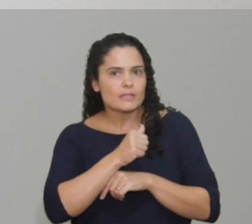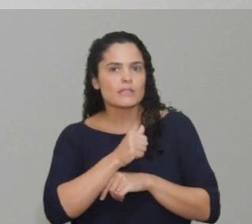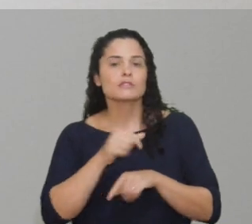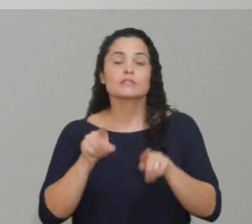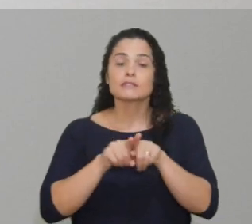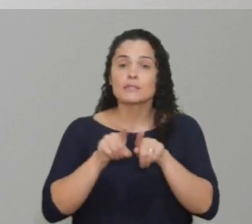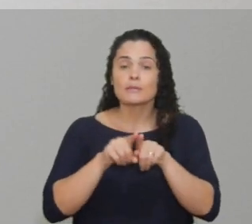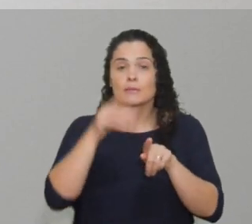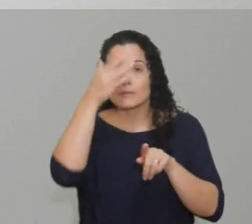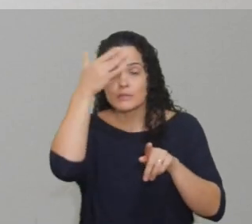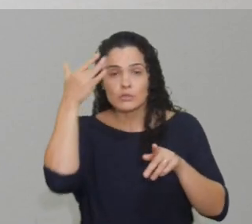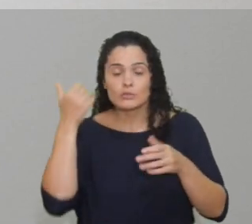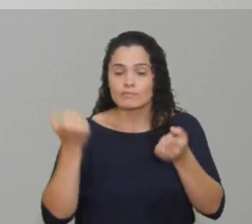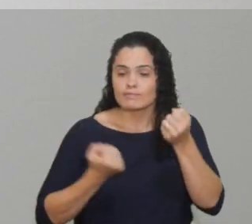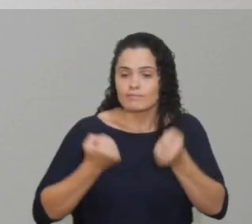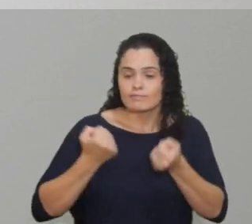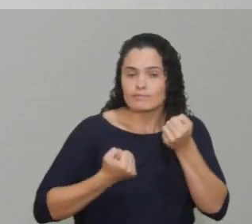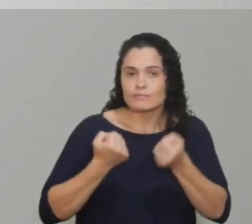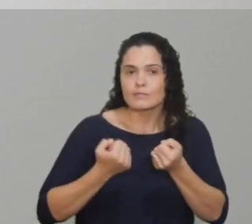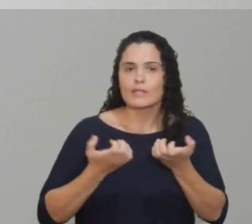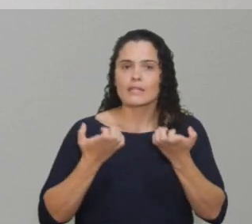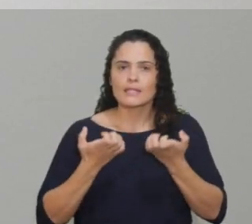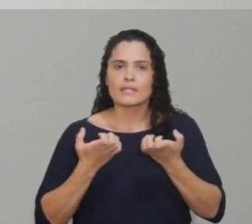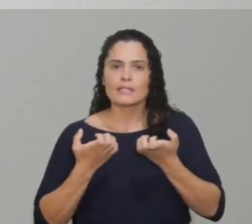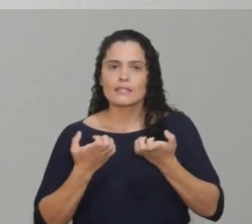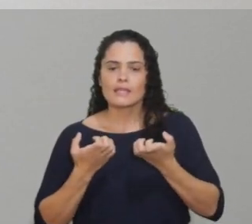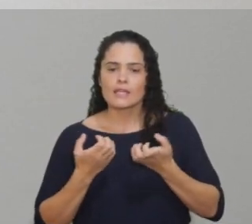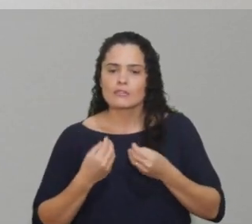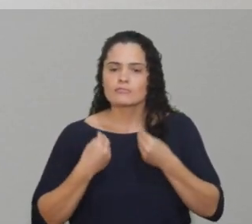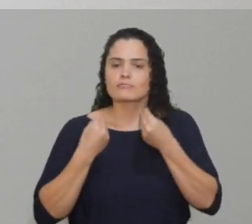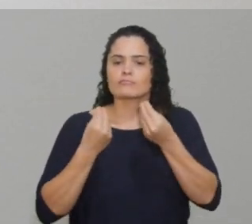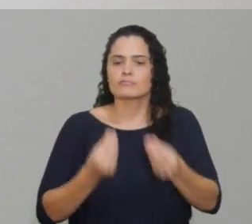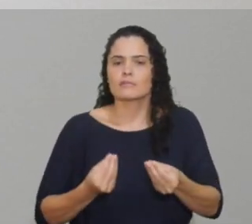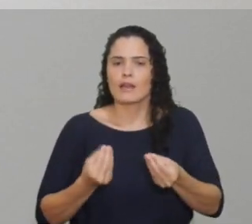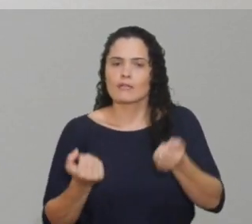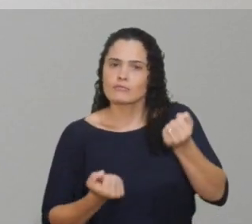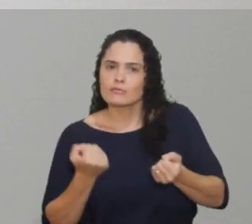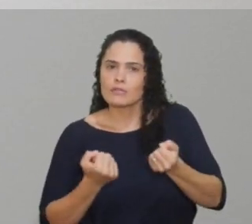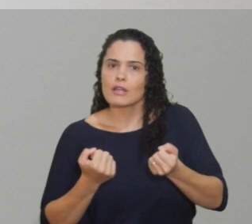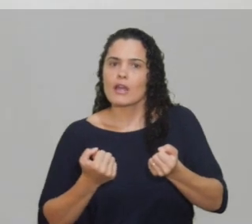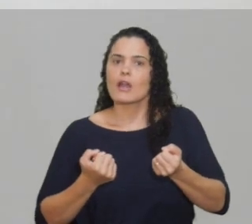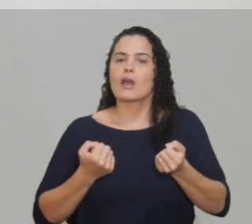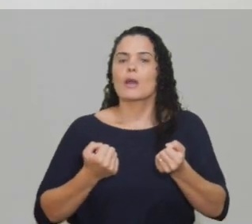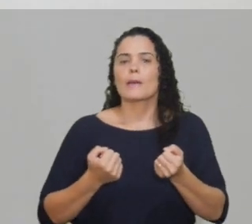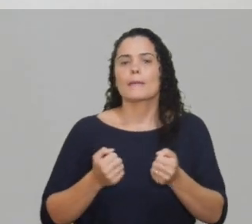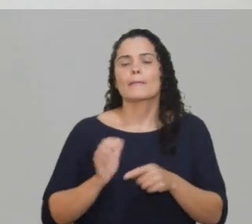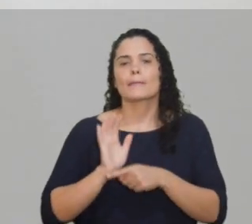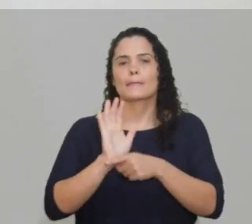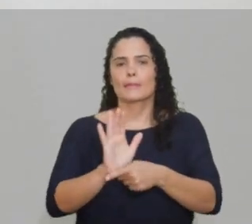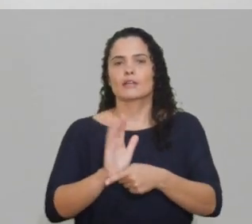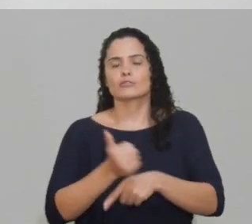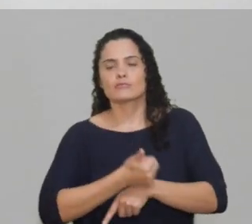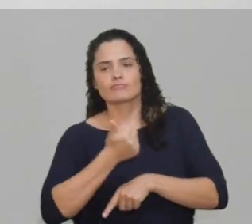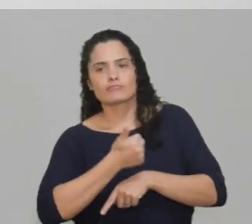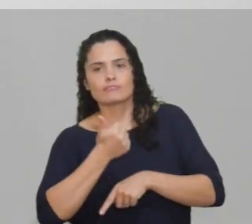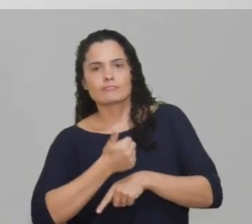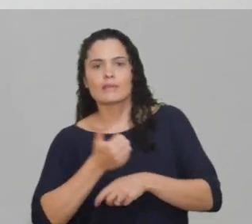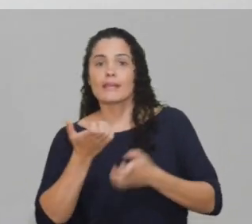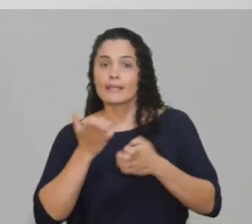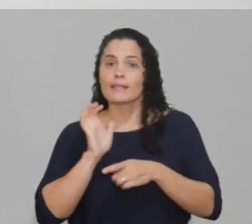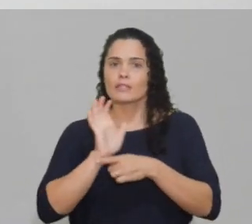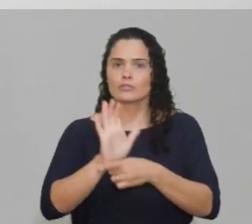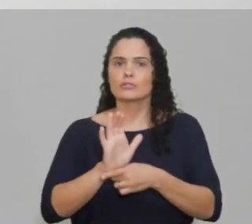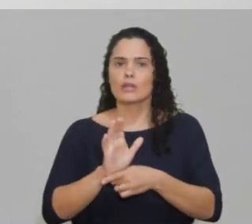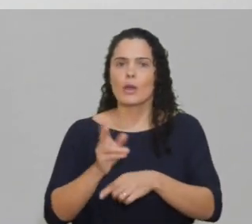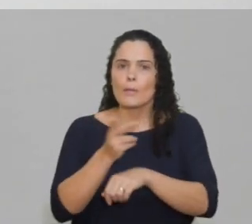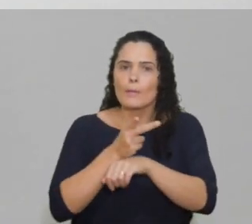E ainda de motoristas que queiram doar seu tempo e seu veículo fazendo uma carona solidária. Se você deseja ajudar, procure